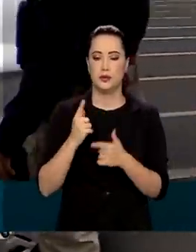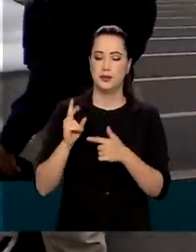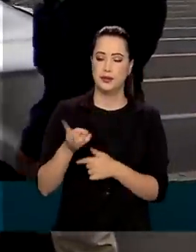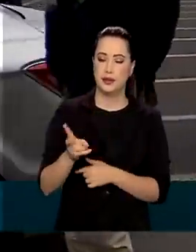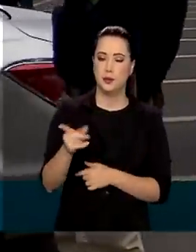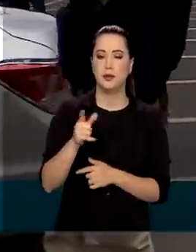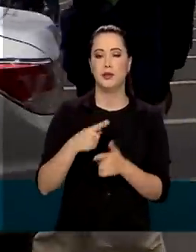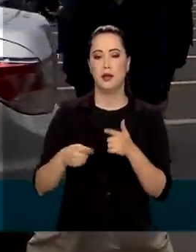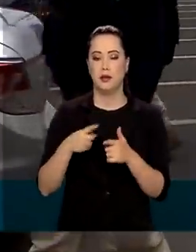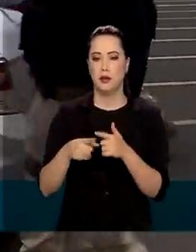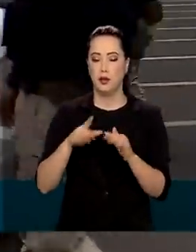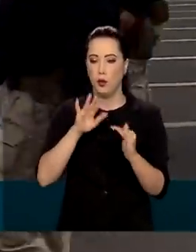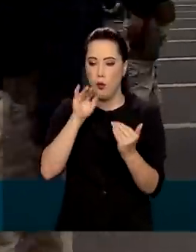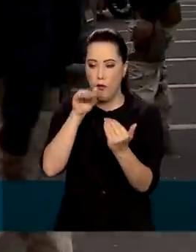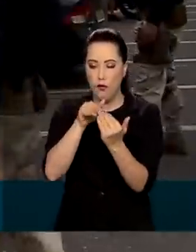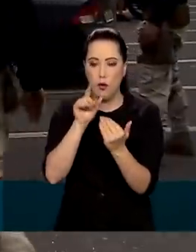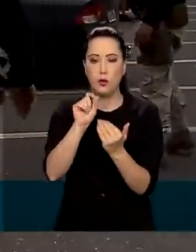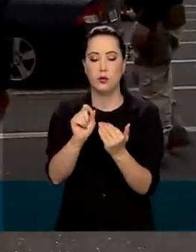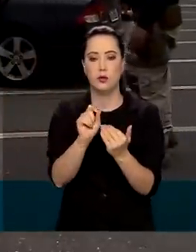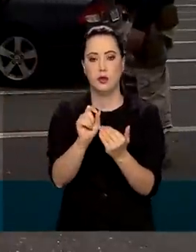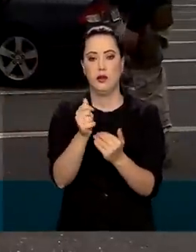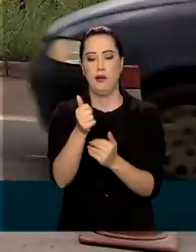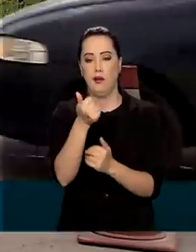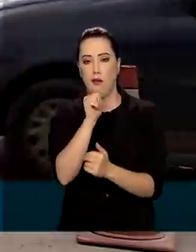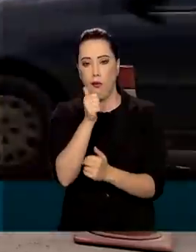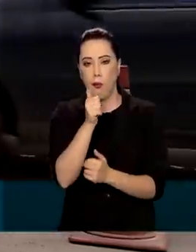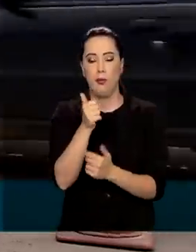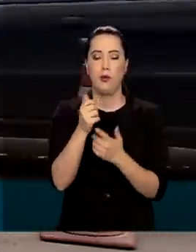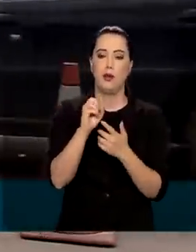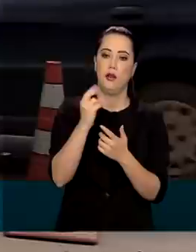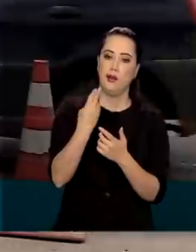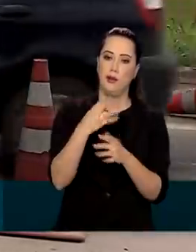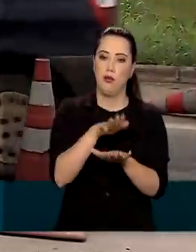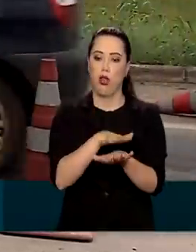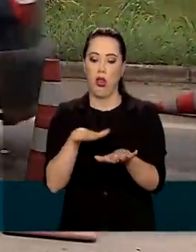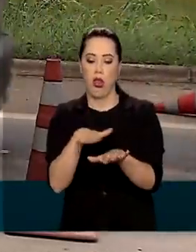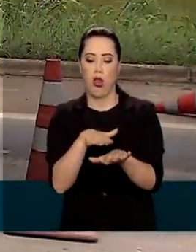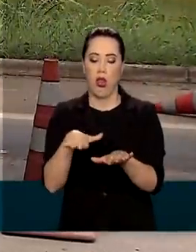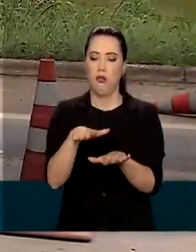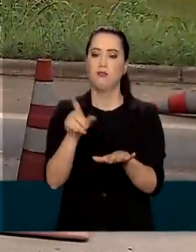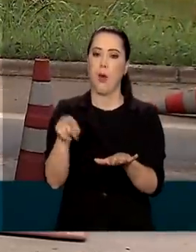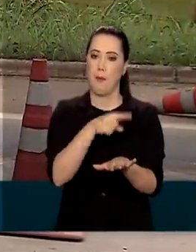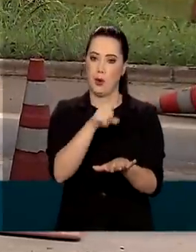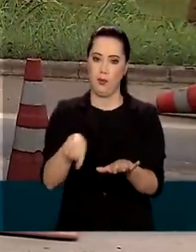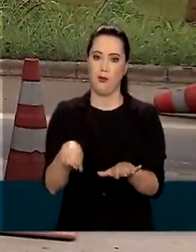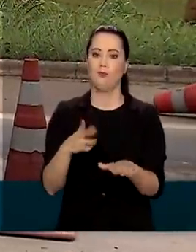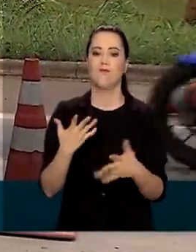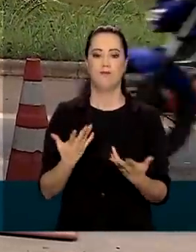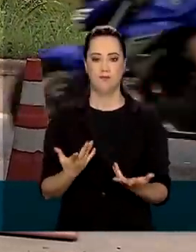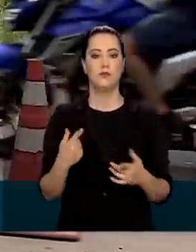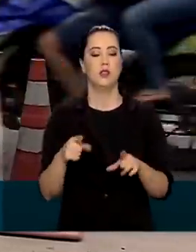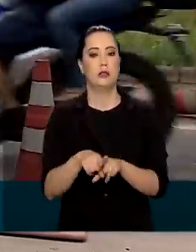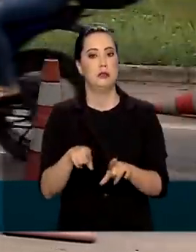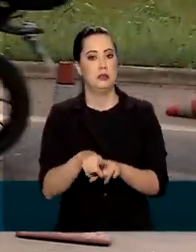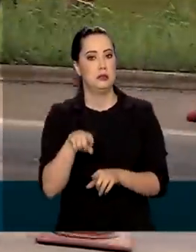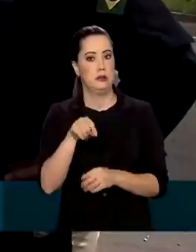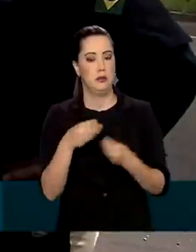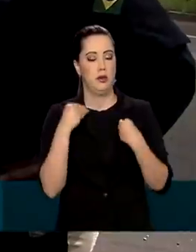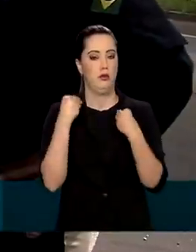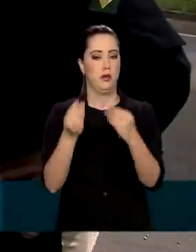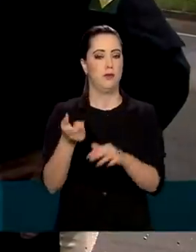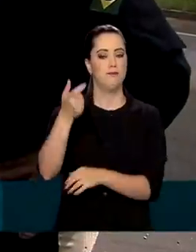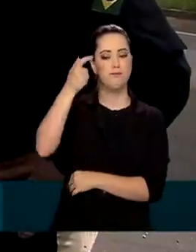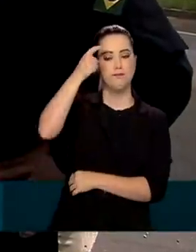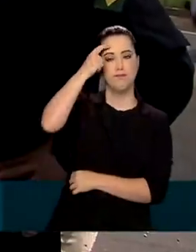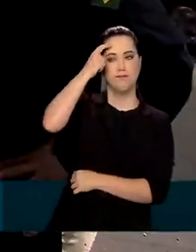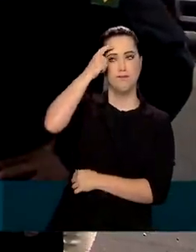e direção e também as ultrapassagens proibidas. Além disso, traz a conscientização de que todos são